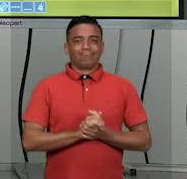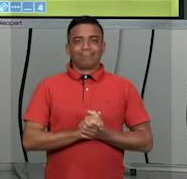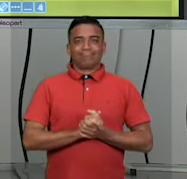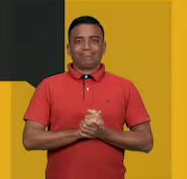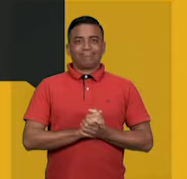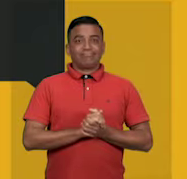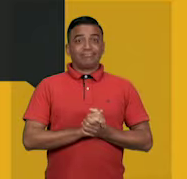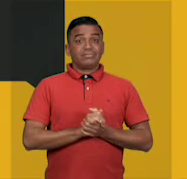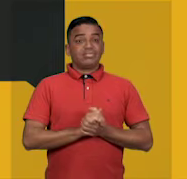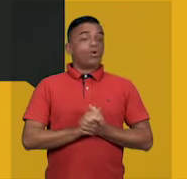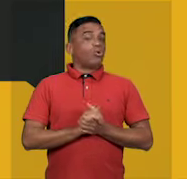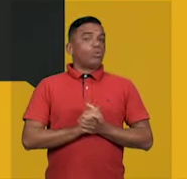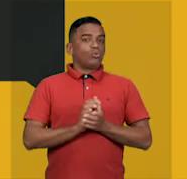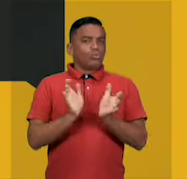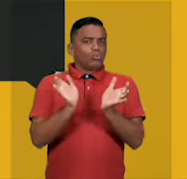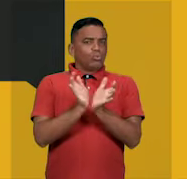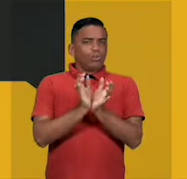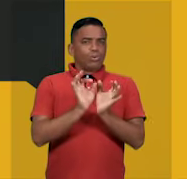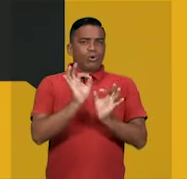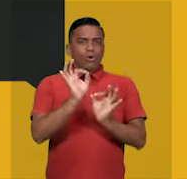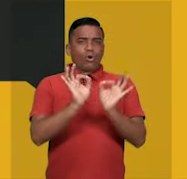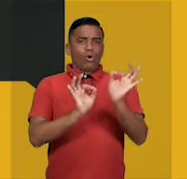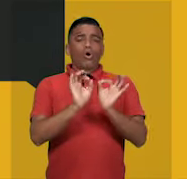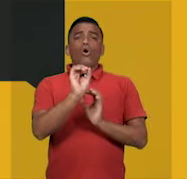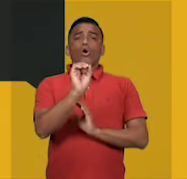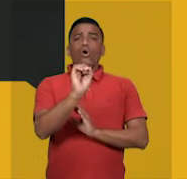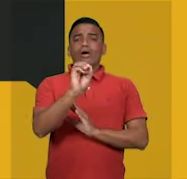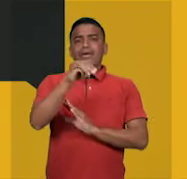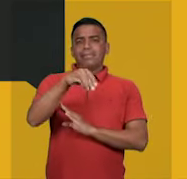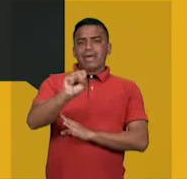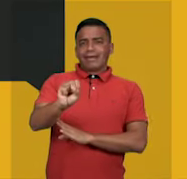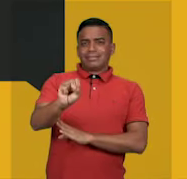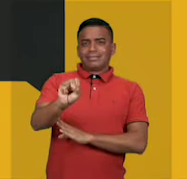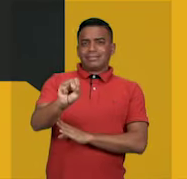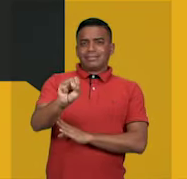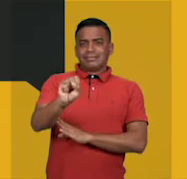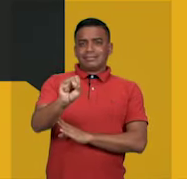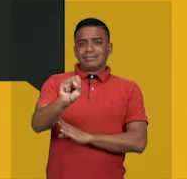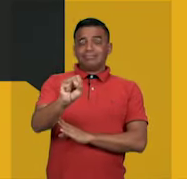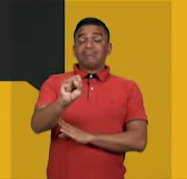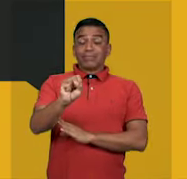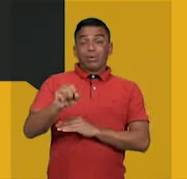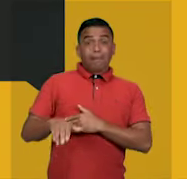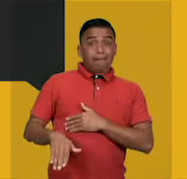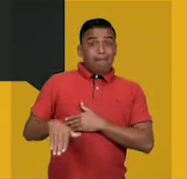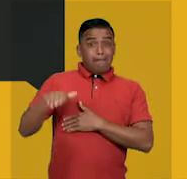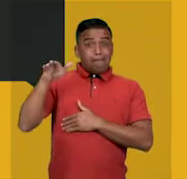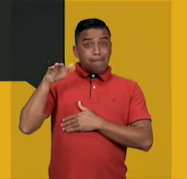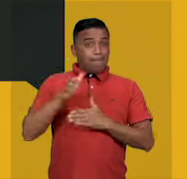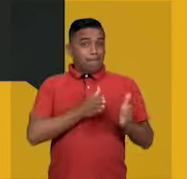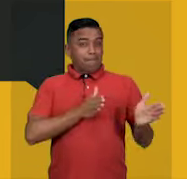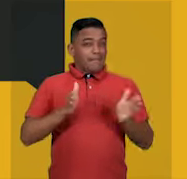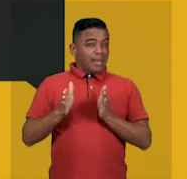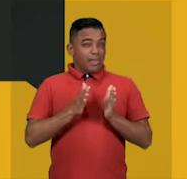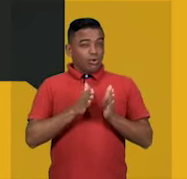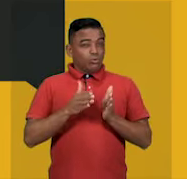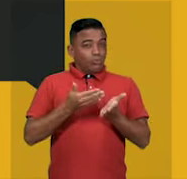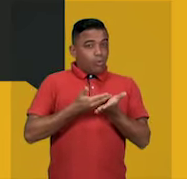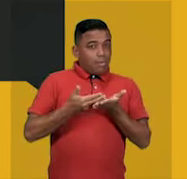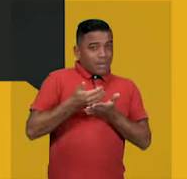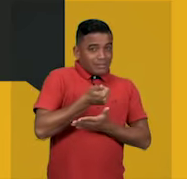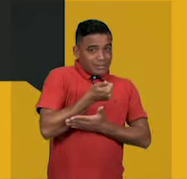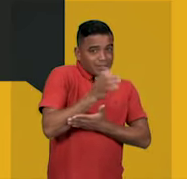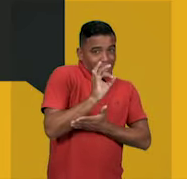A Organização Mundial da Saúde, a OMS, define a adolescência como o período da vida que começa aos 10